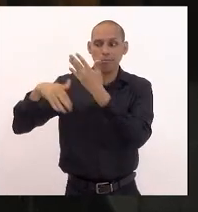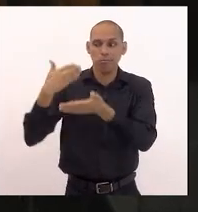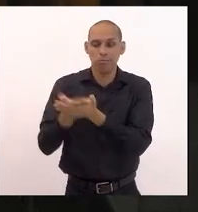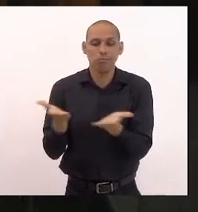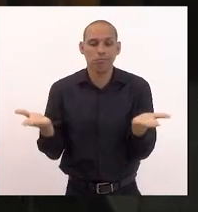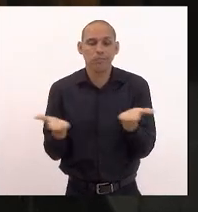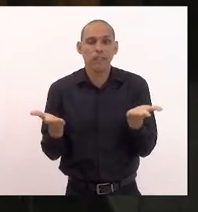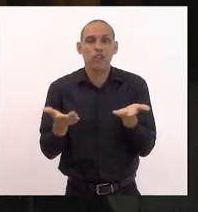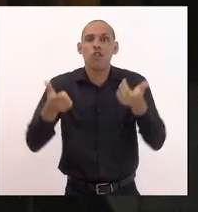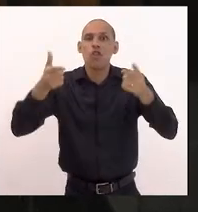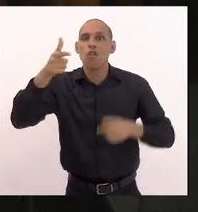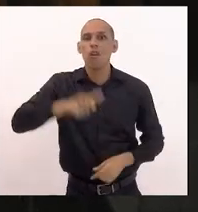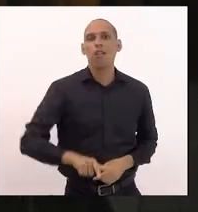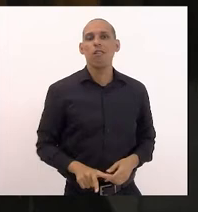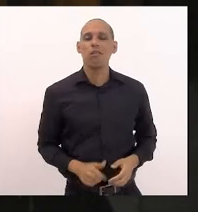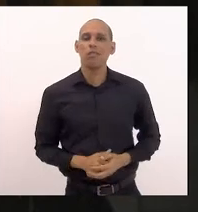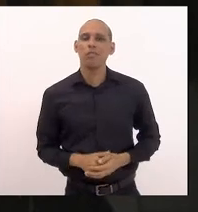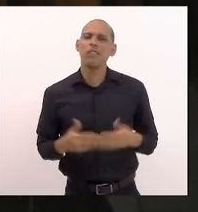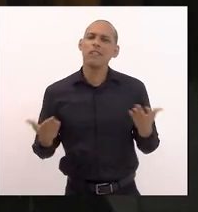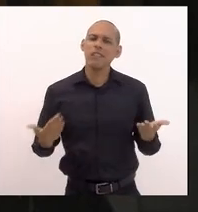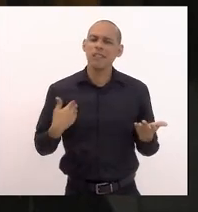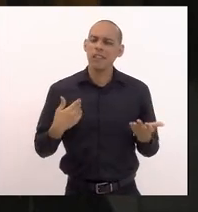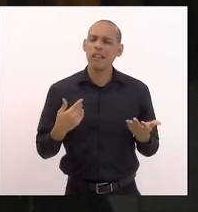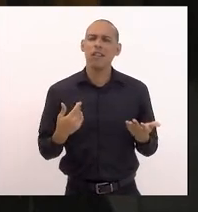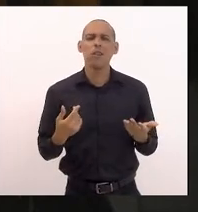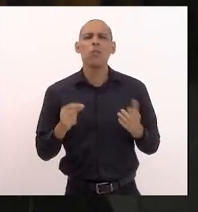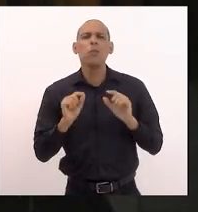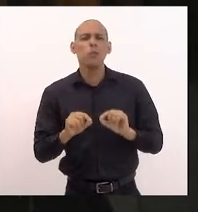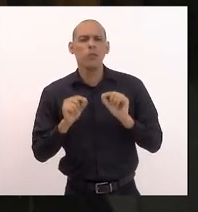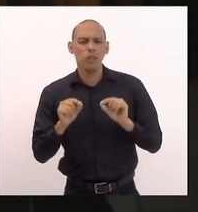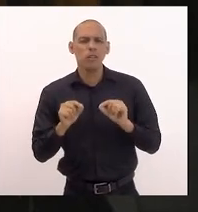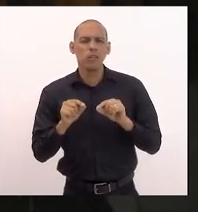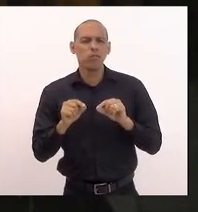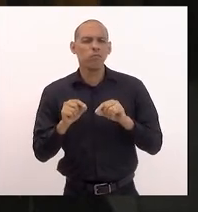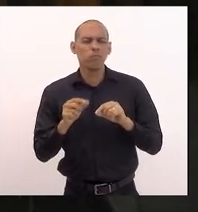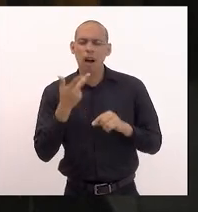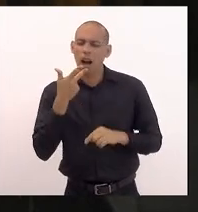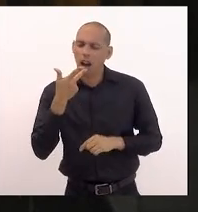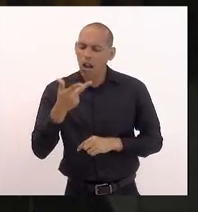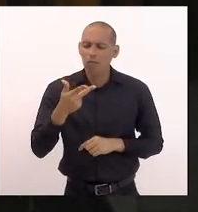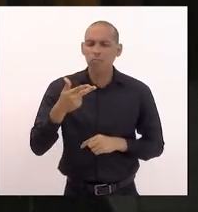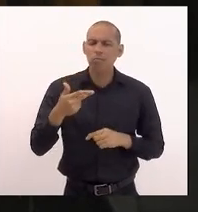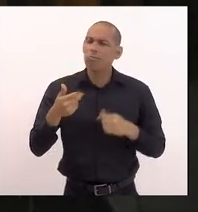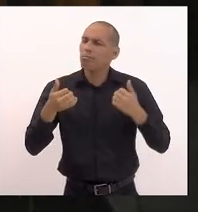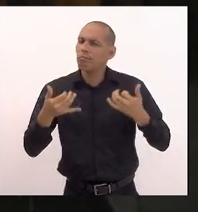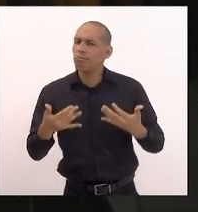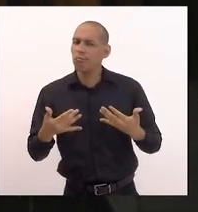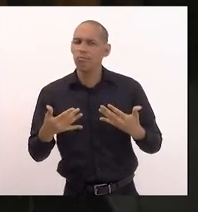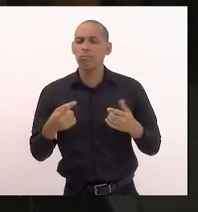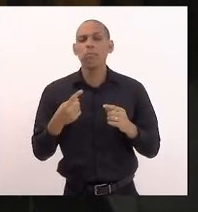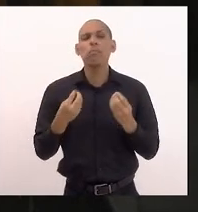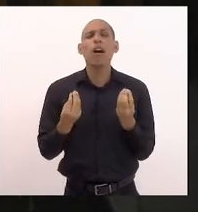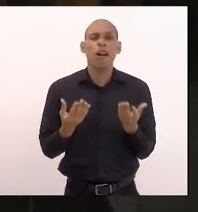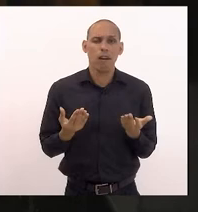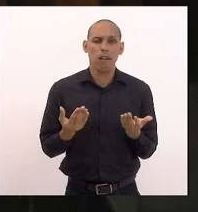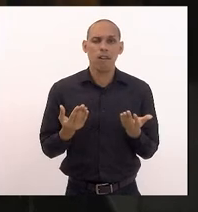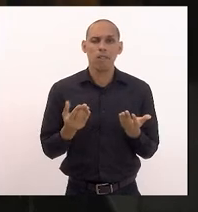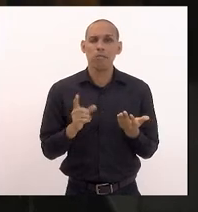então eu queria fazer apenas menção sobre esse fato para que a gente fique